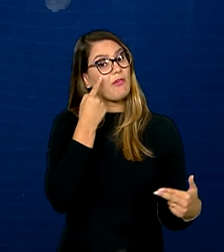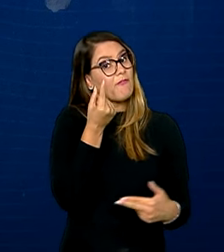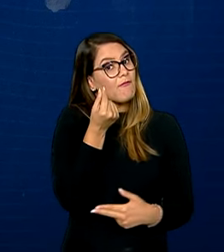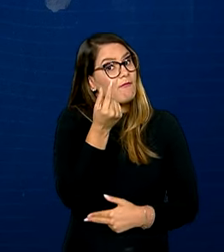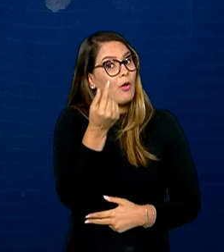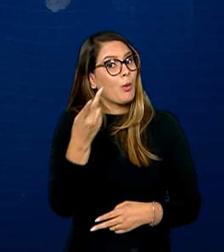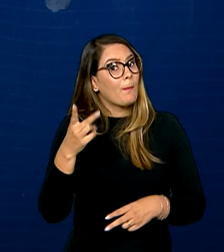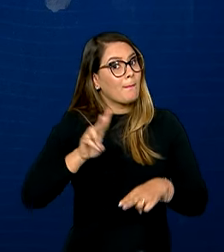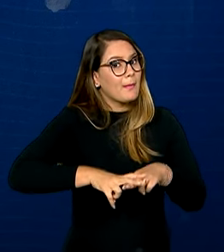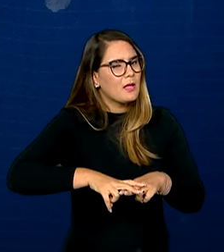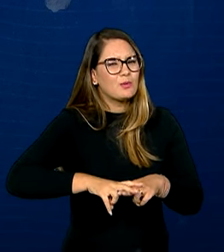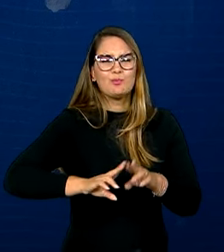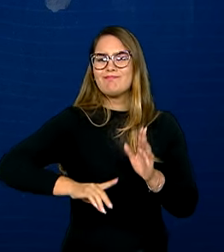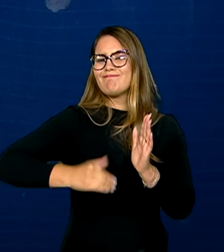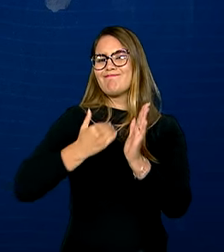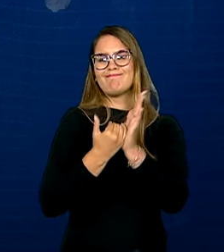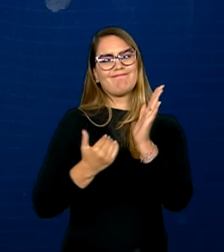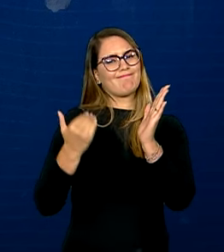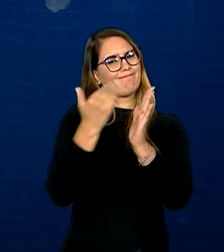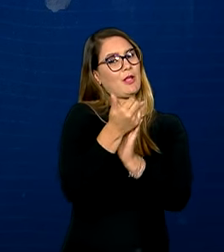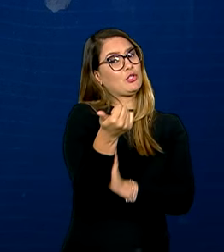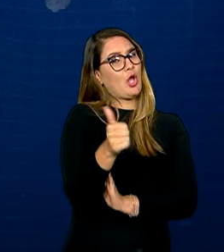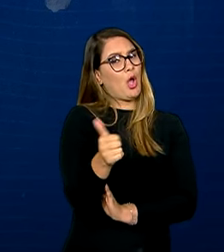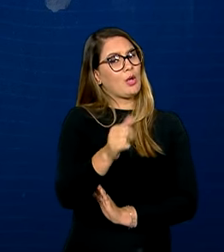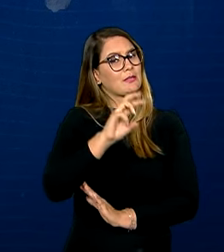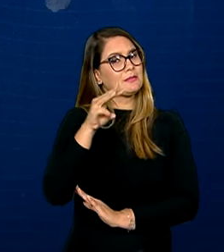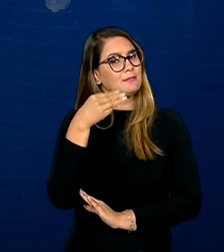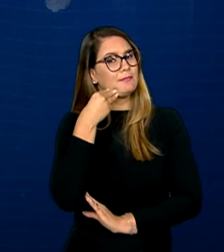valores apreendidos ultrapassem 11 milhões de reais.